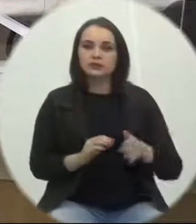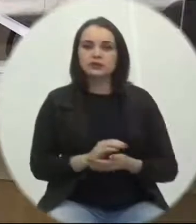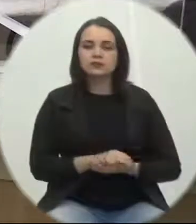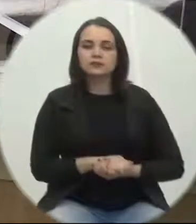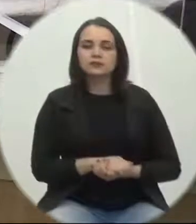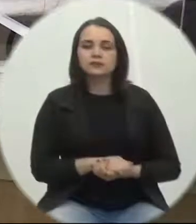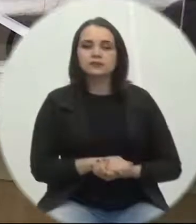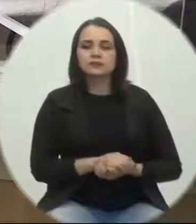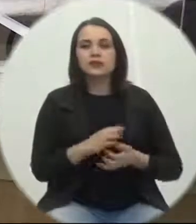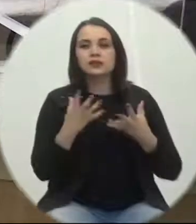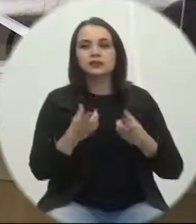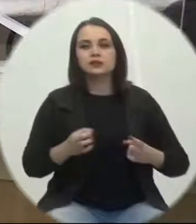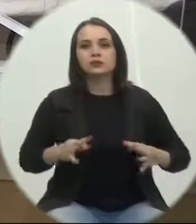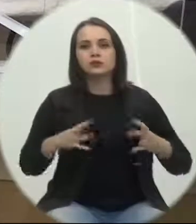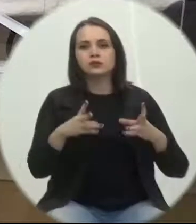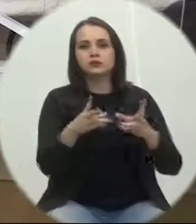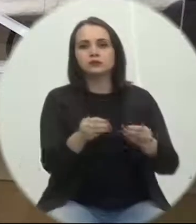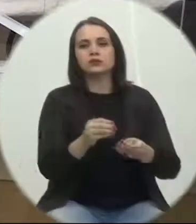Aprovado por unanimidade.